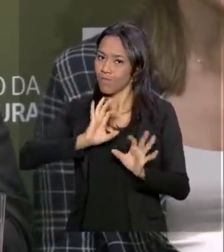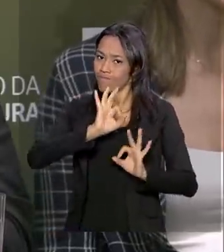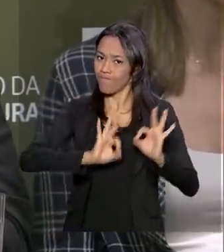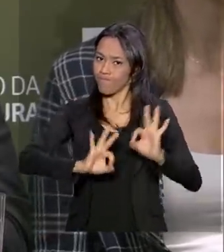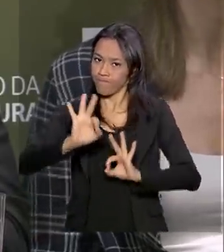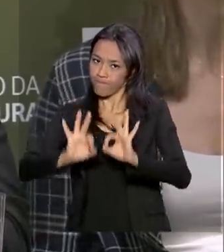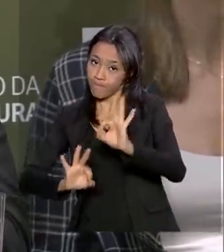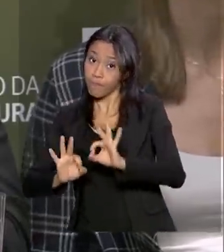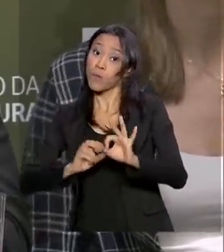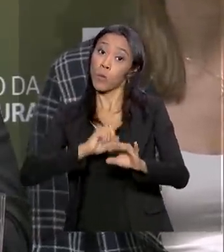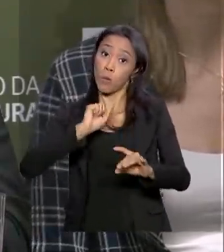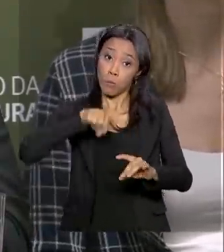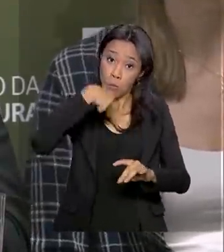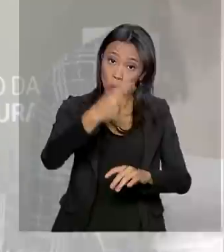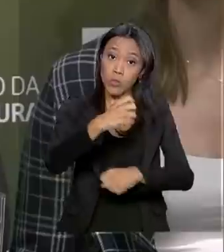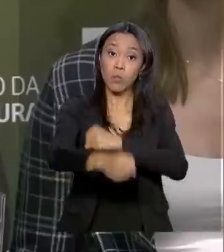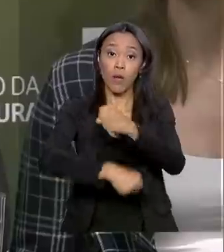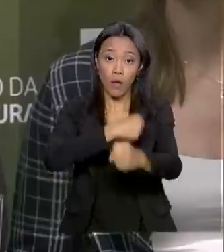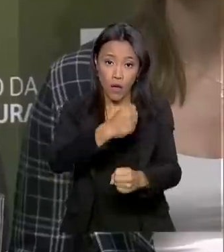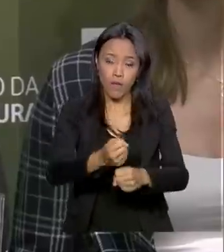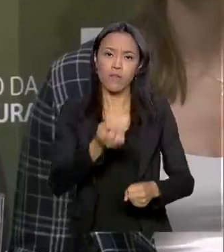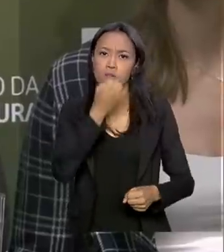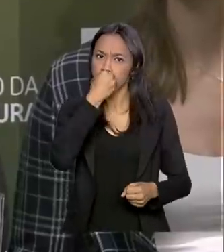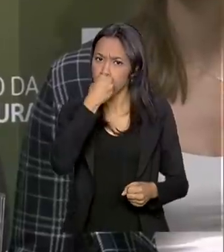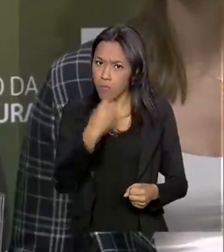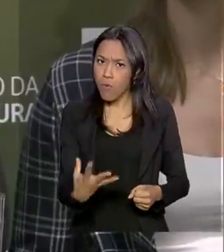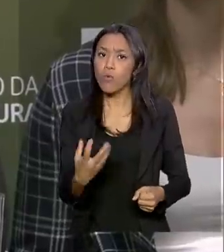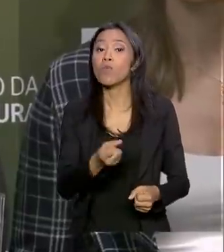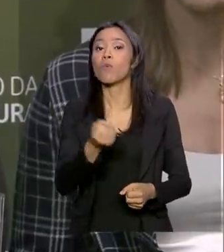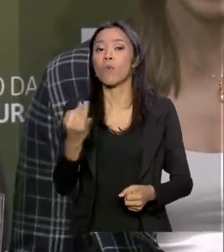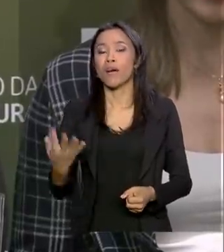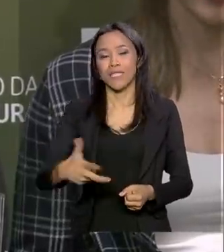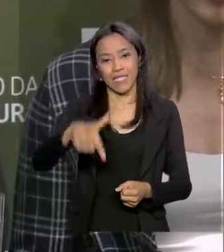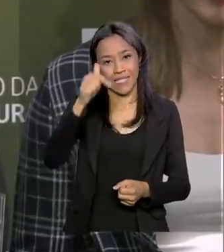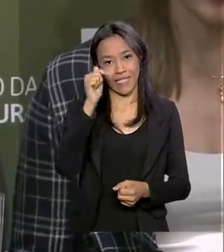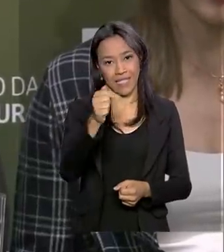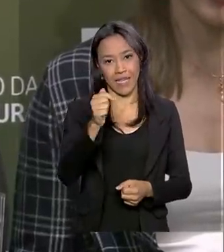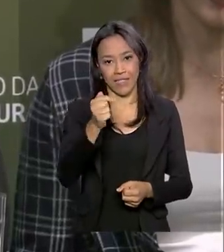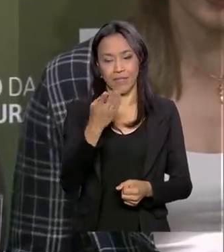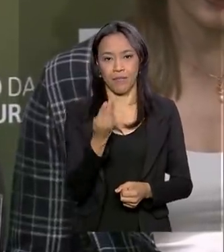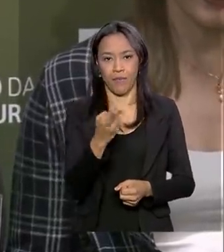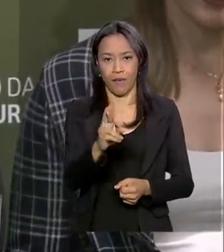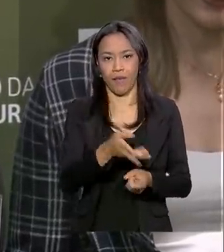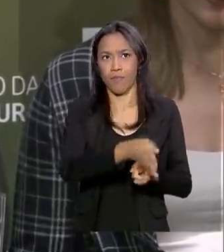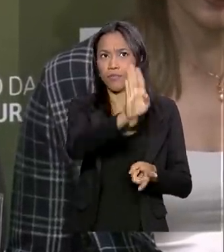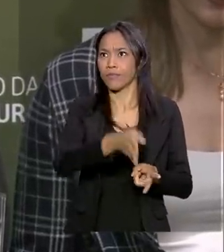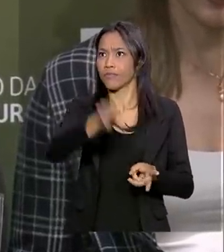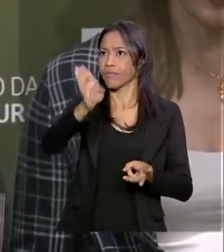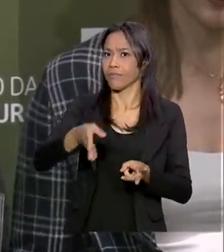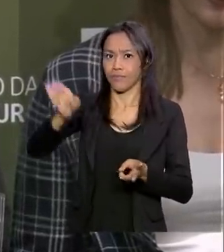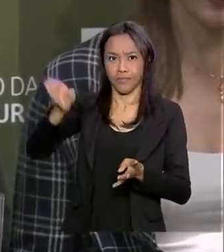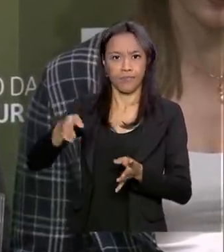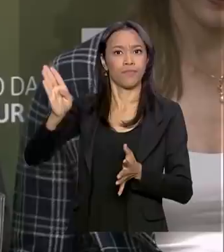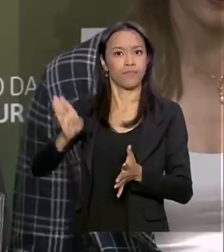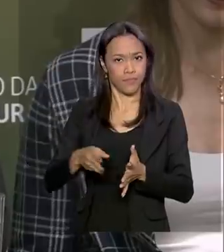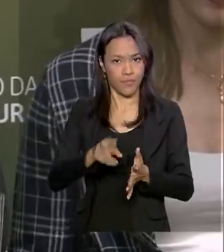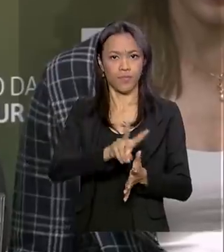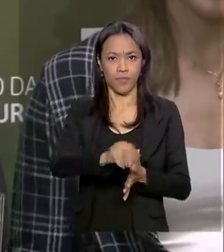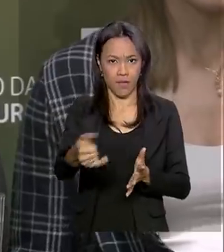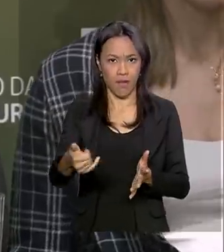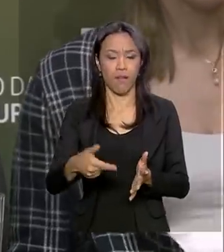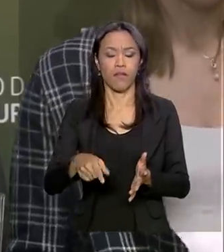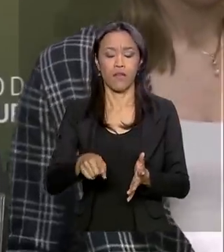O ano que vem vai ser um ano muito bom de leilões. São sete rodovias previstas para o ano que vem. E estamos trabalhando já na